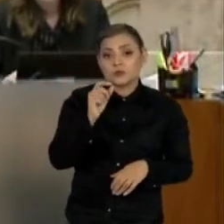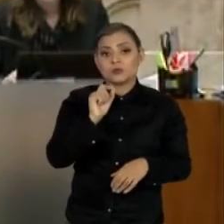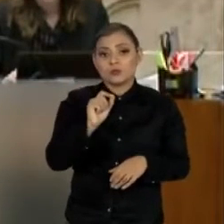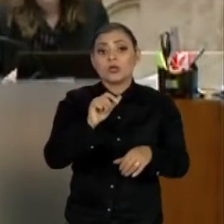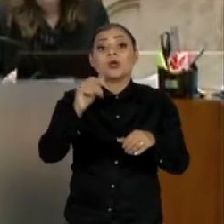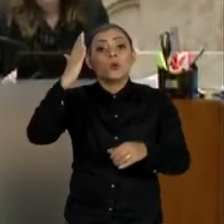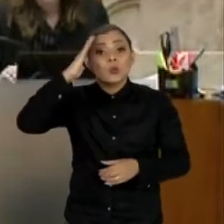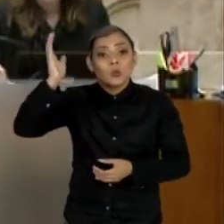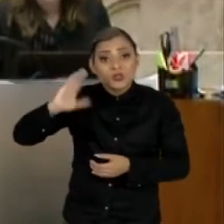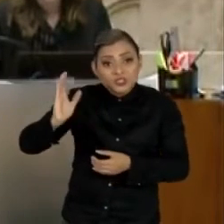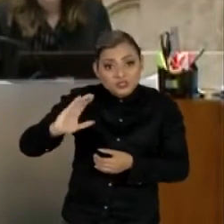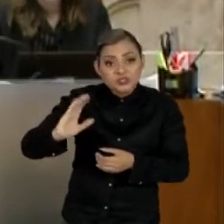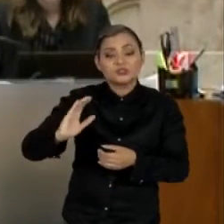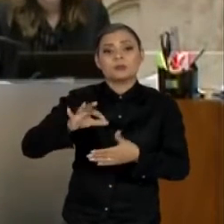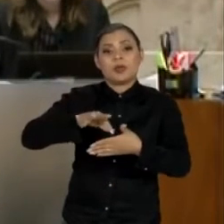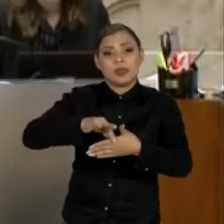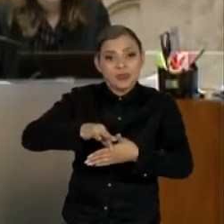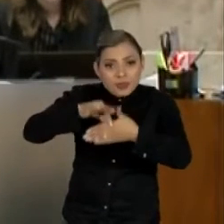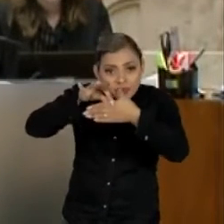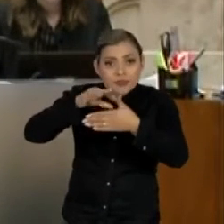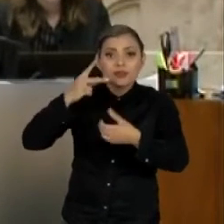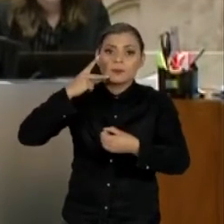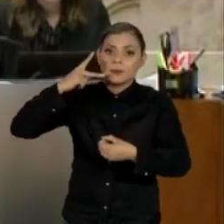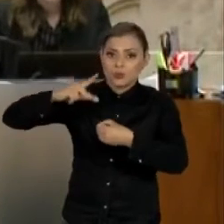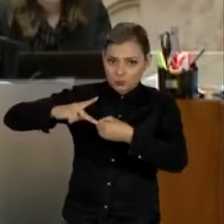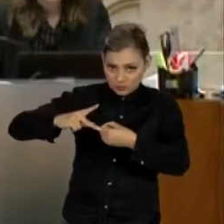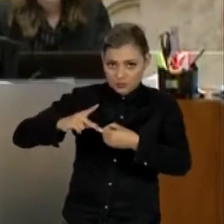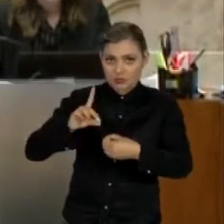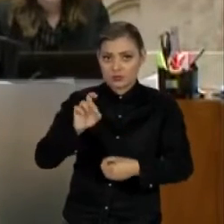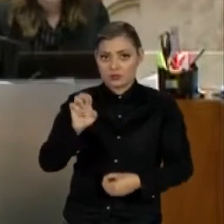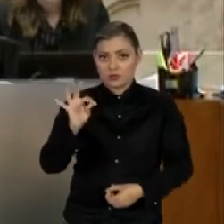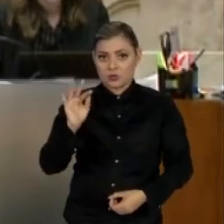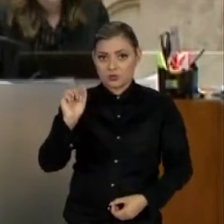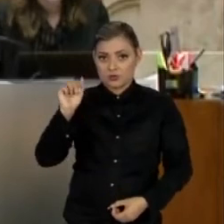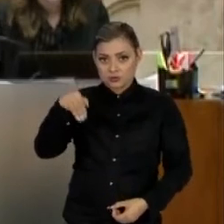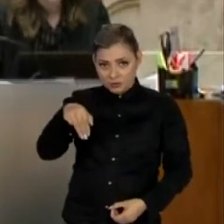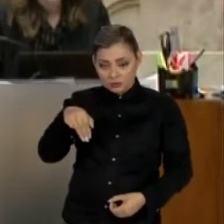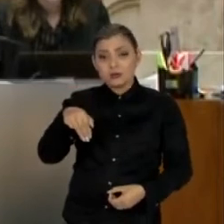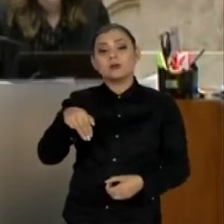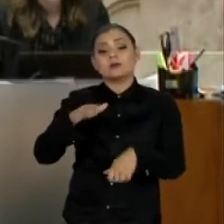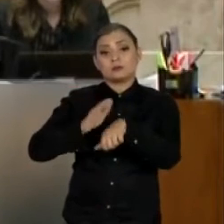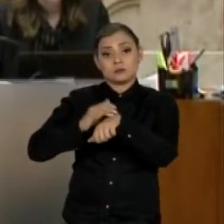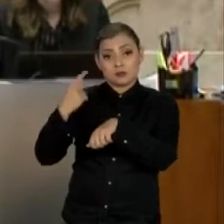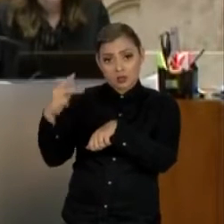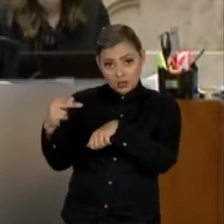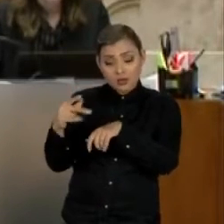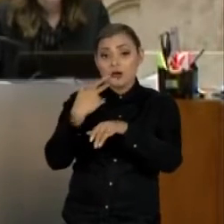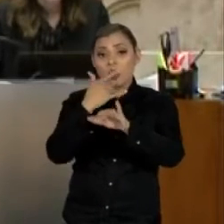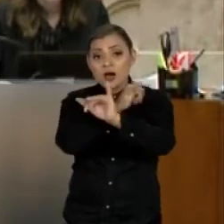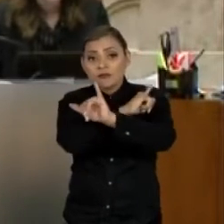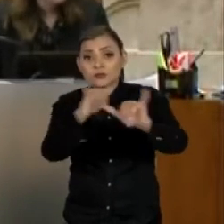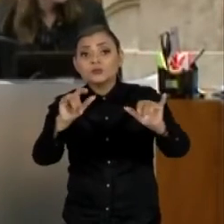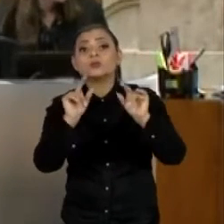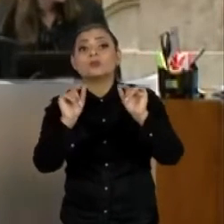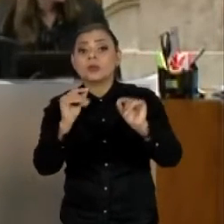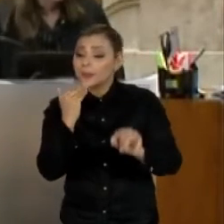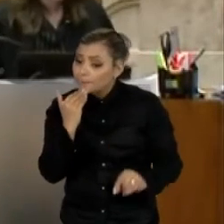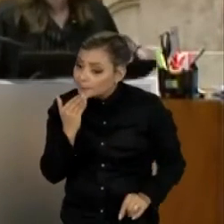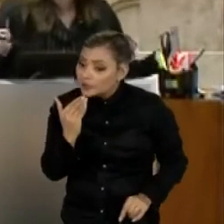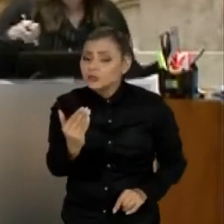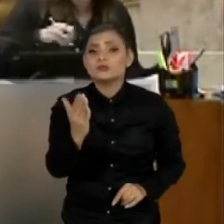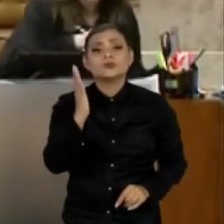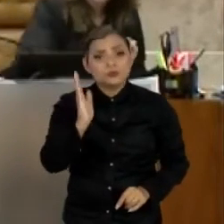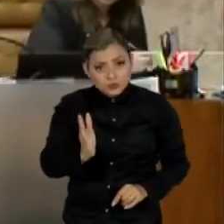-tarefa de Curitiba, comandada pelo procurador Deltan Dallagnol, deu parecer e pediu